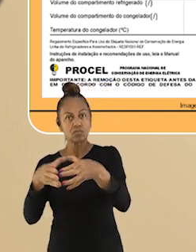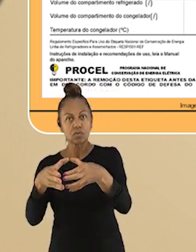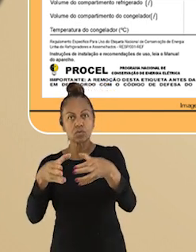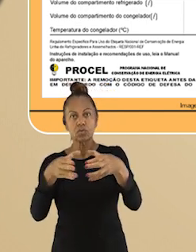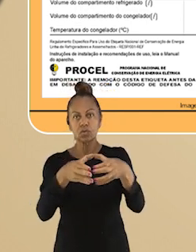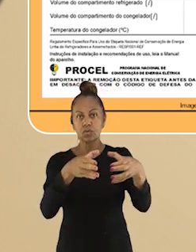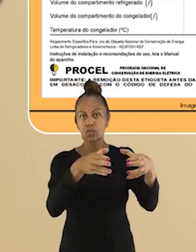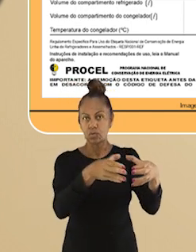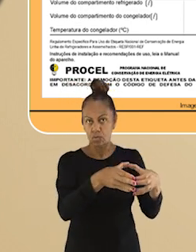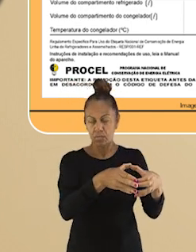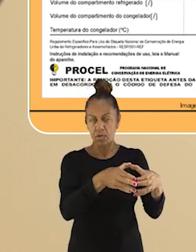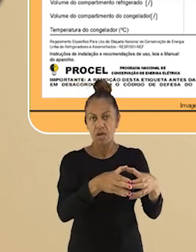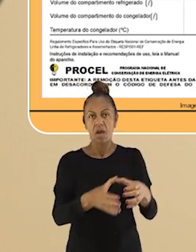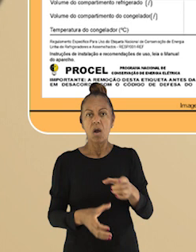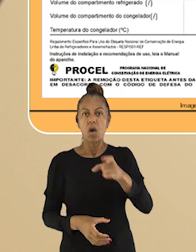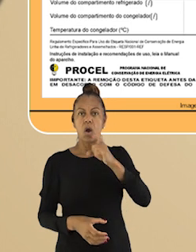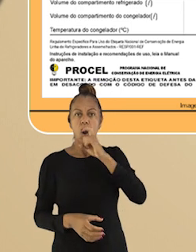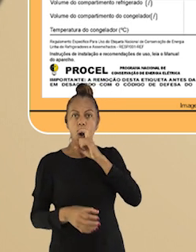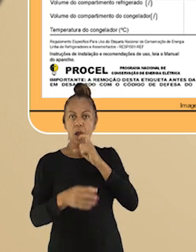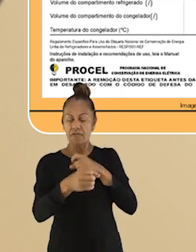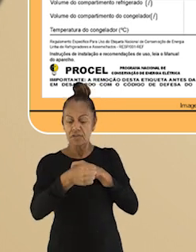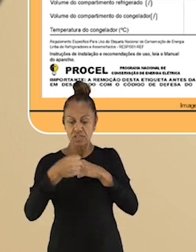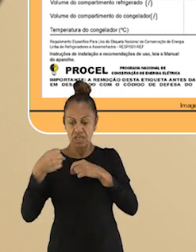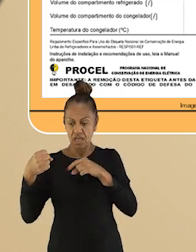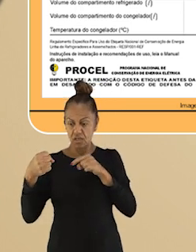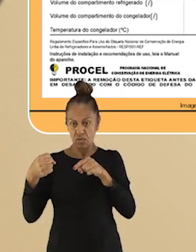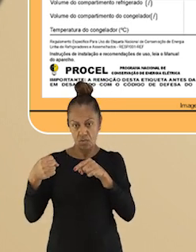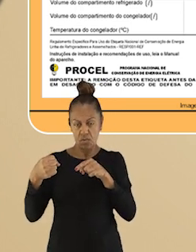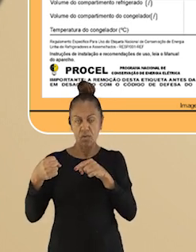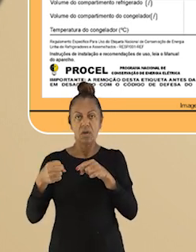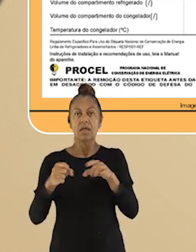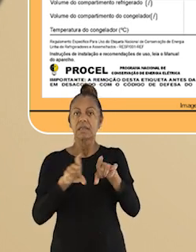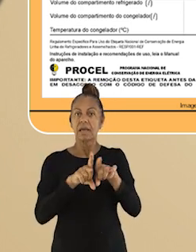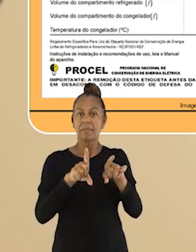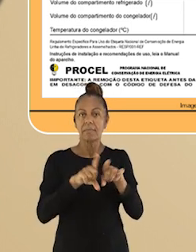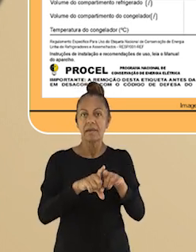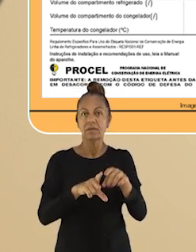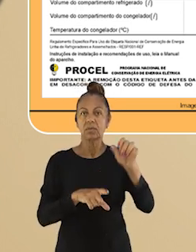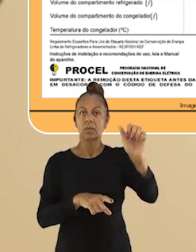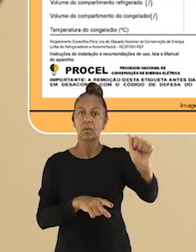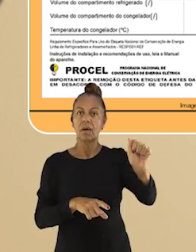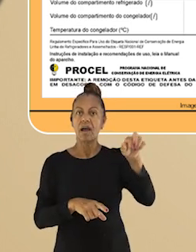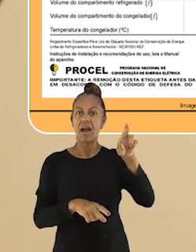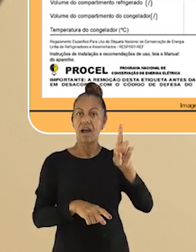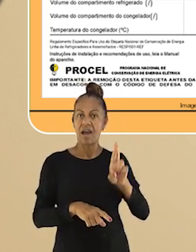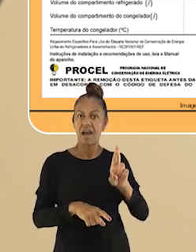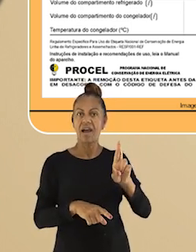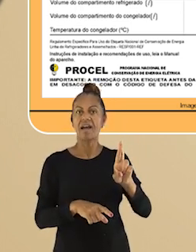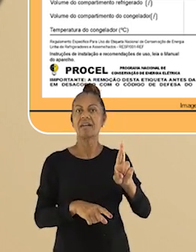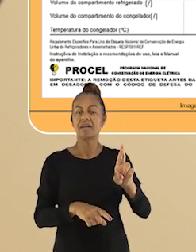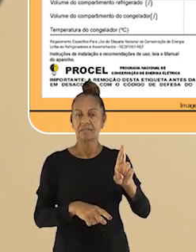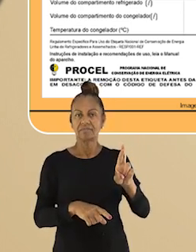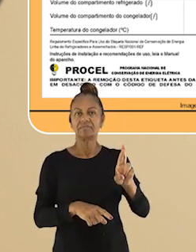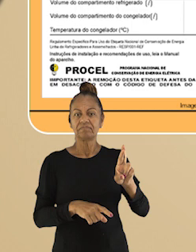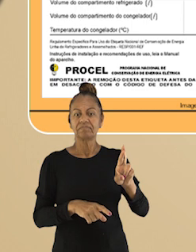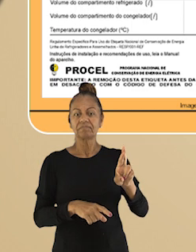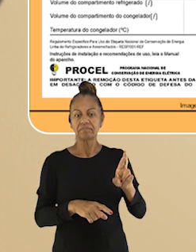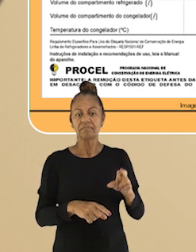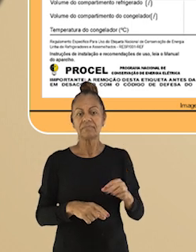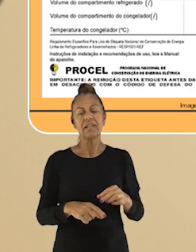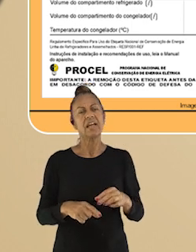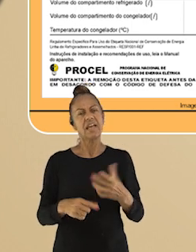representa a classificação dos aparelhos. Observe aqui o selo do refrigerador e o selo do ar